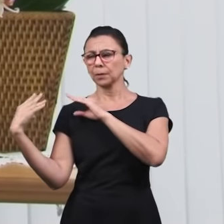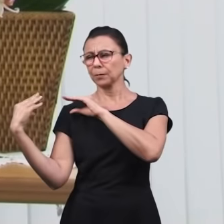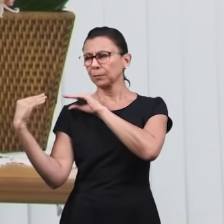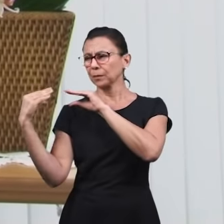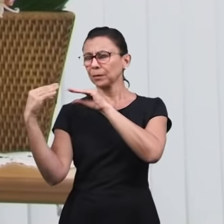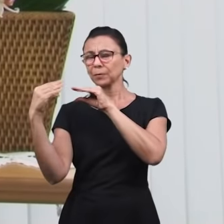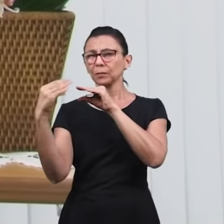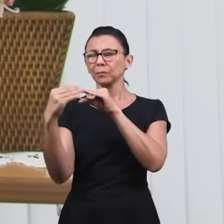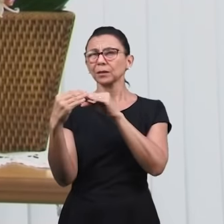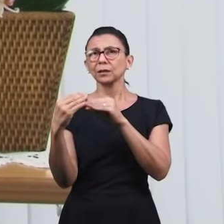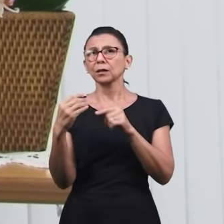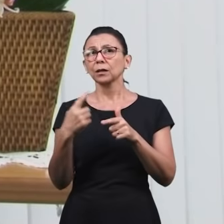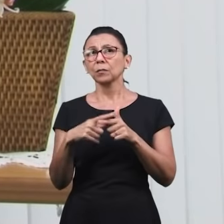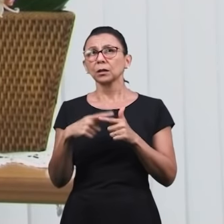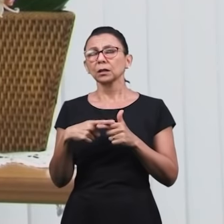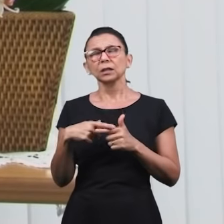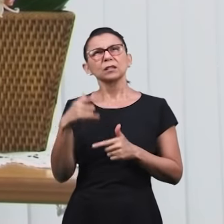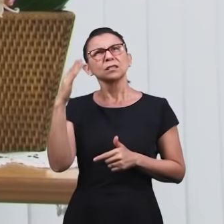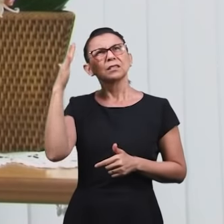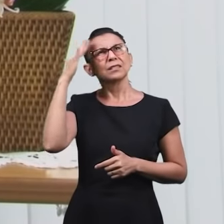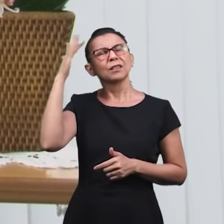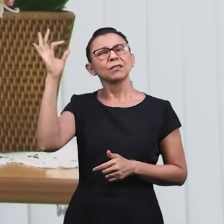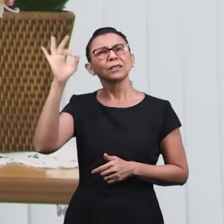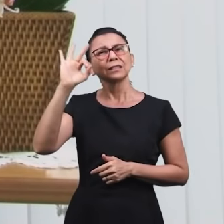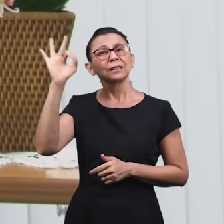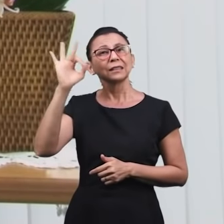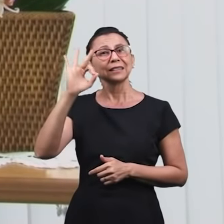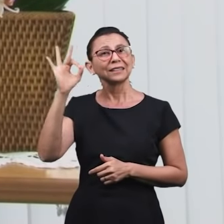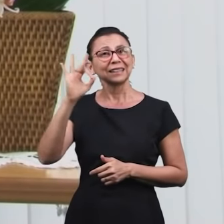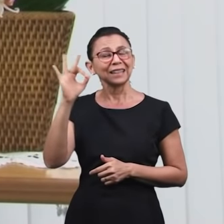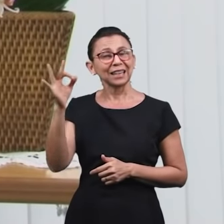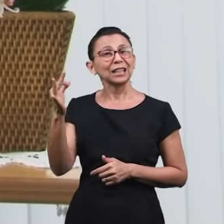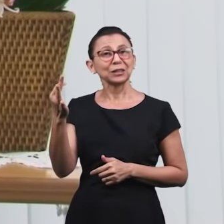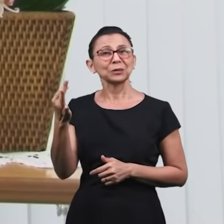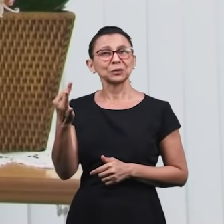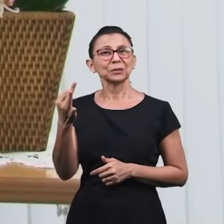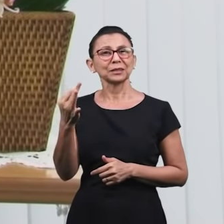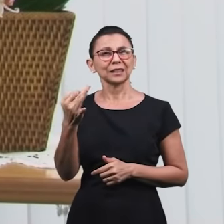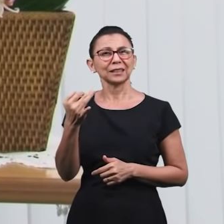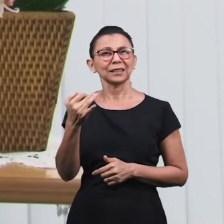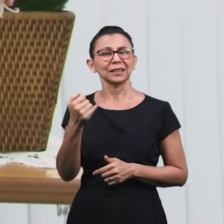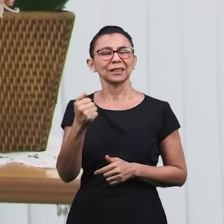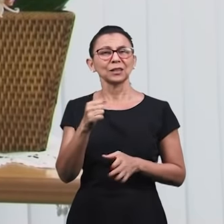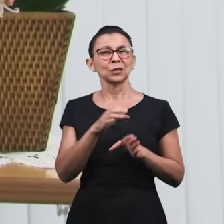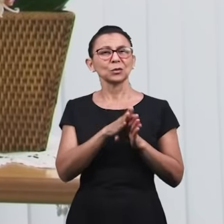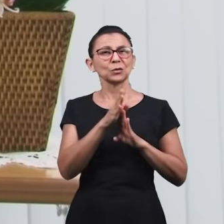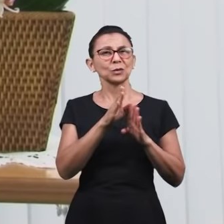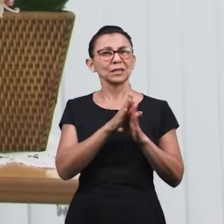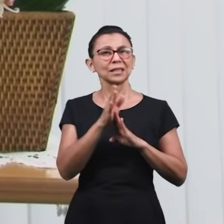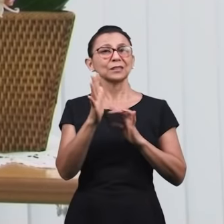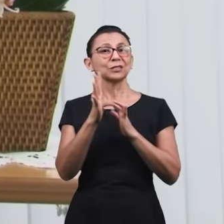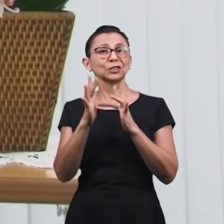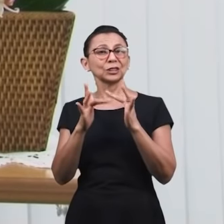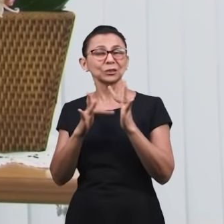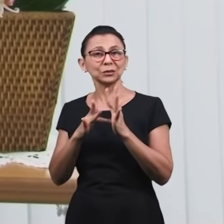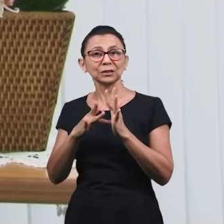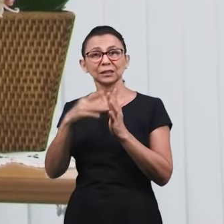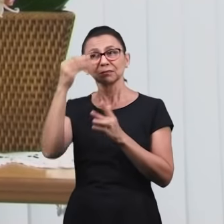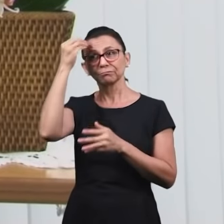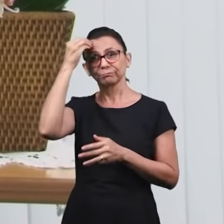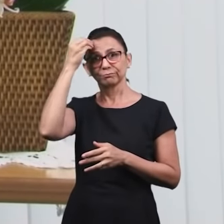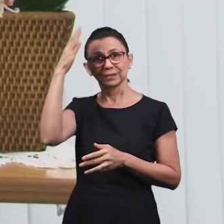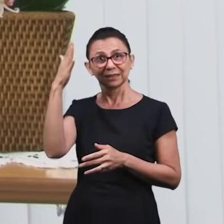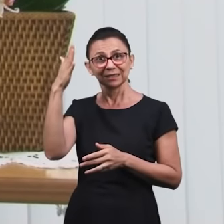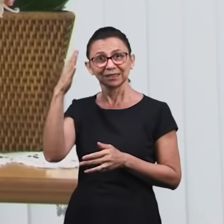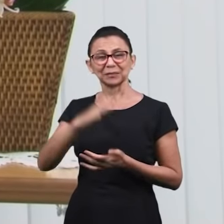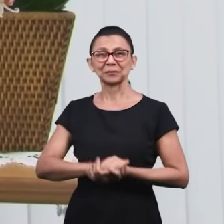acontecido. Eles não tinham entendido ou não tinham conseguido guardar as instruções que o Senhor havia deixado para